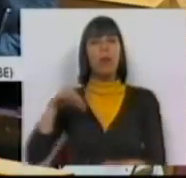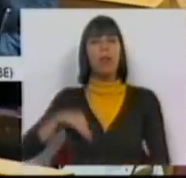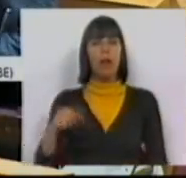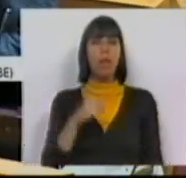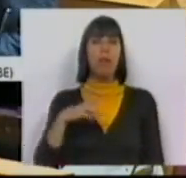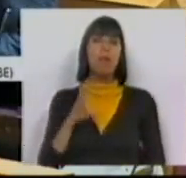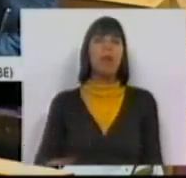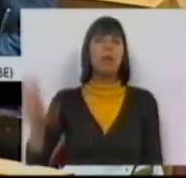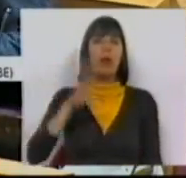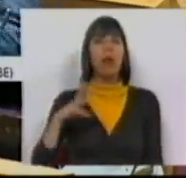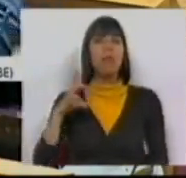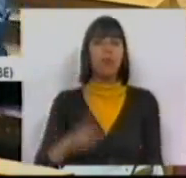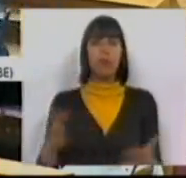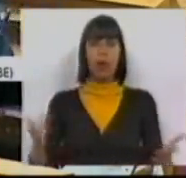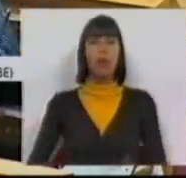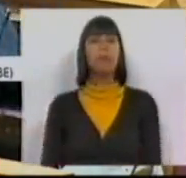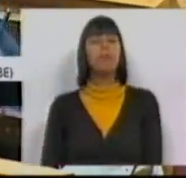salário mínimo nacional em Portugal.